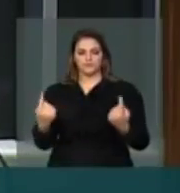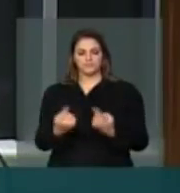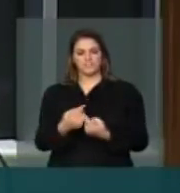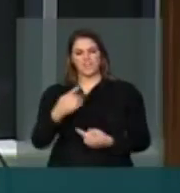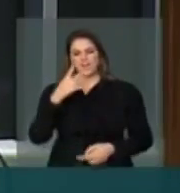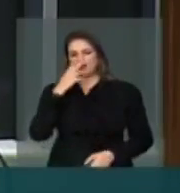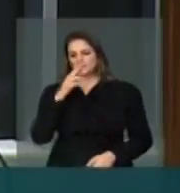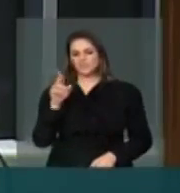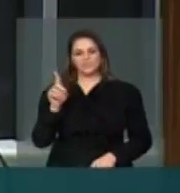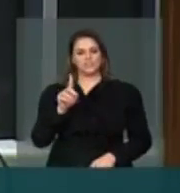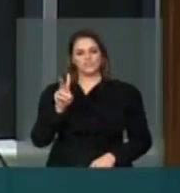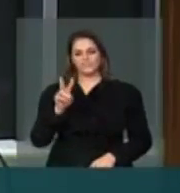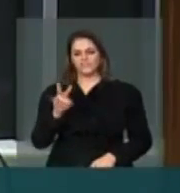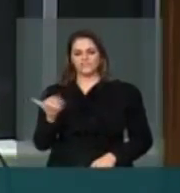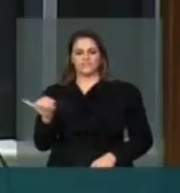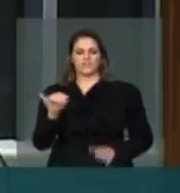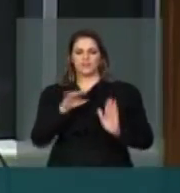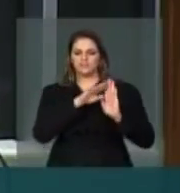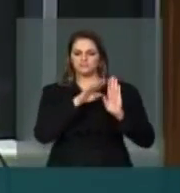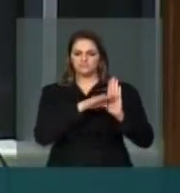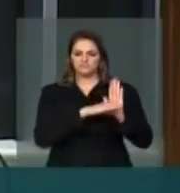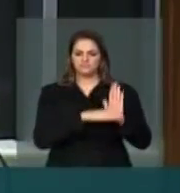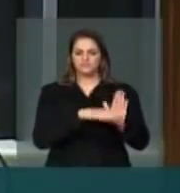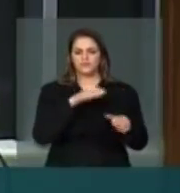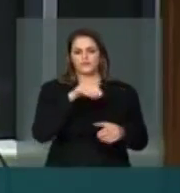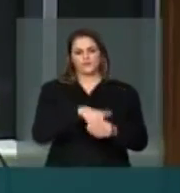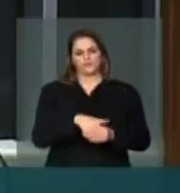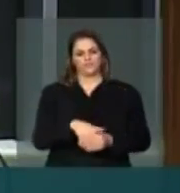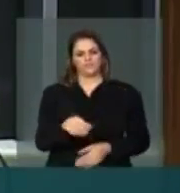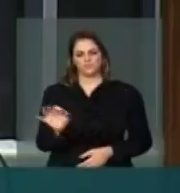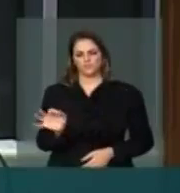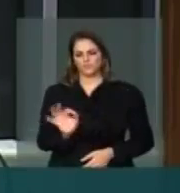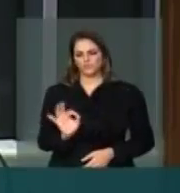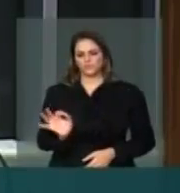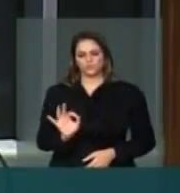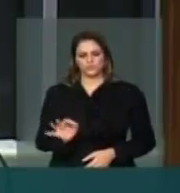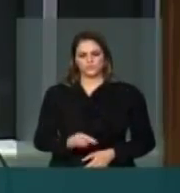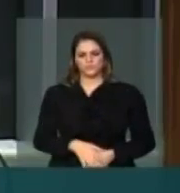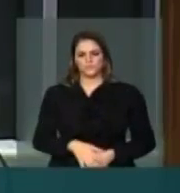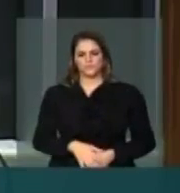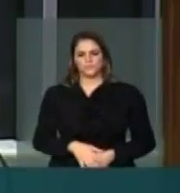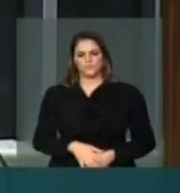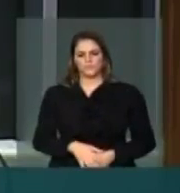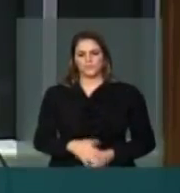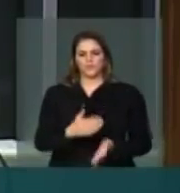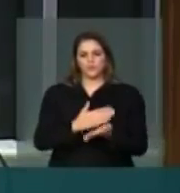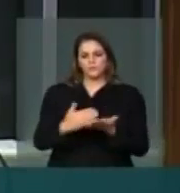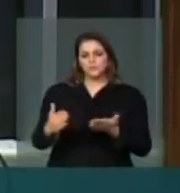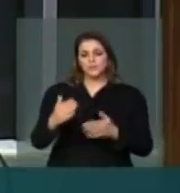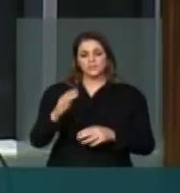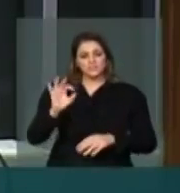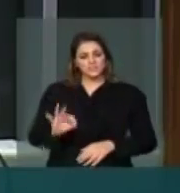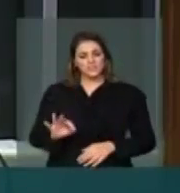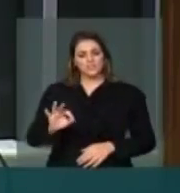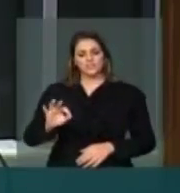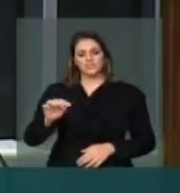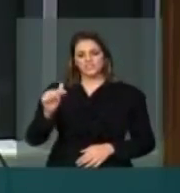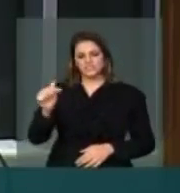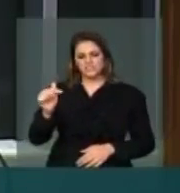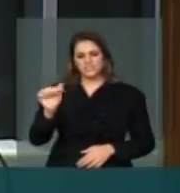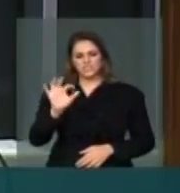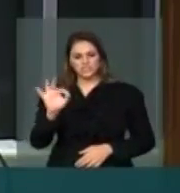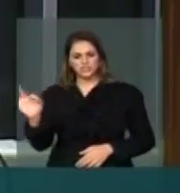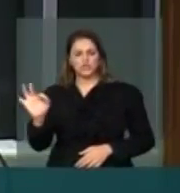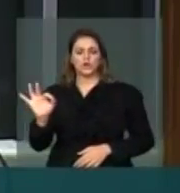ordem do dia. Para quem ainda não sabe, a ideia é, a partir das 19 horas, aí sim, começar a